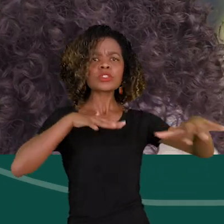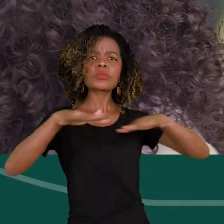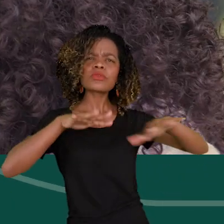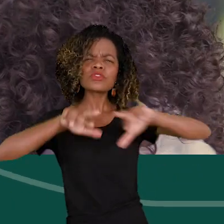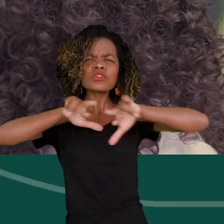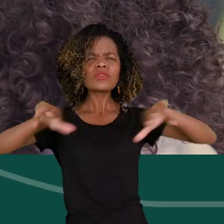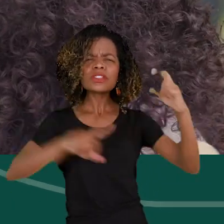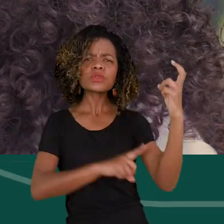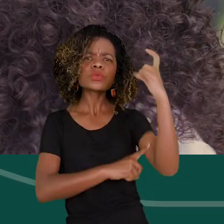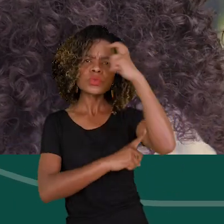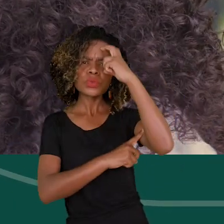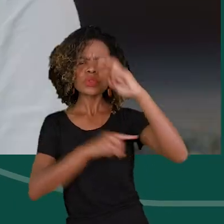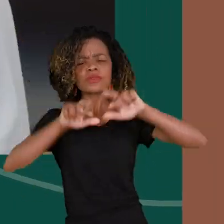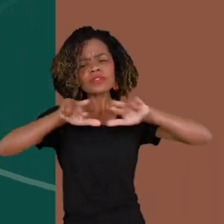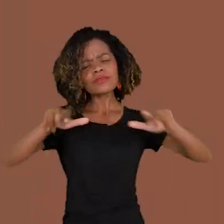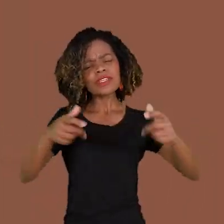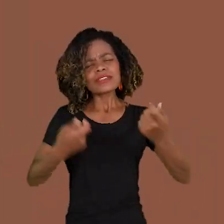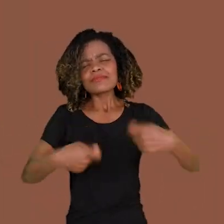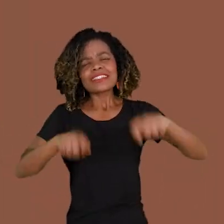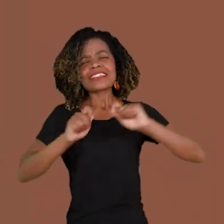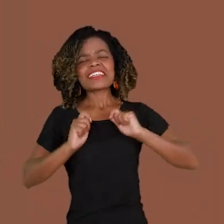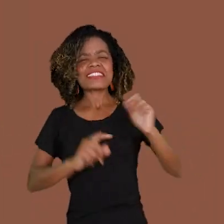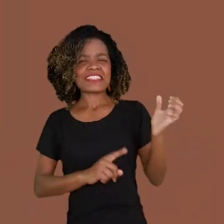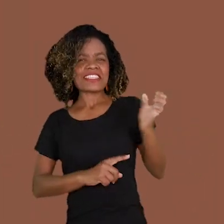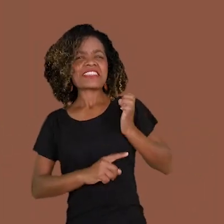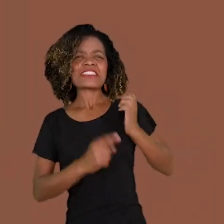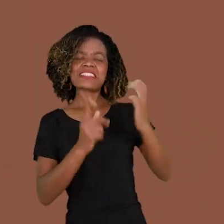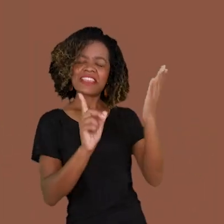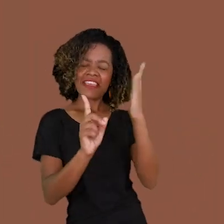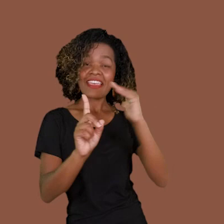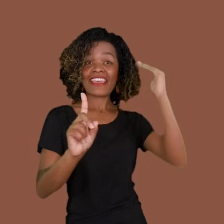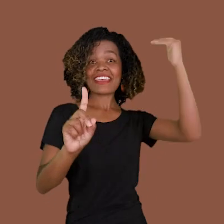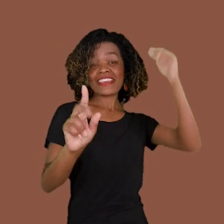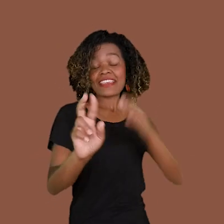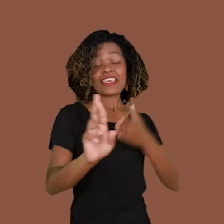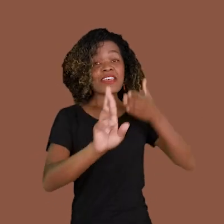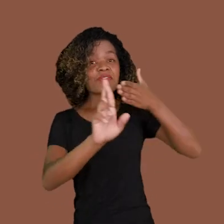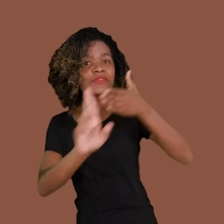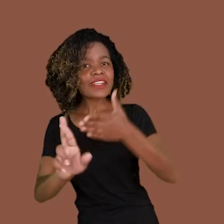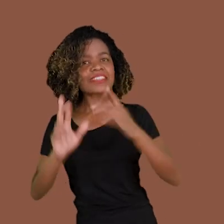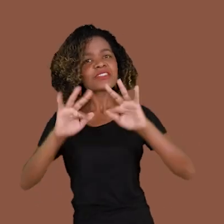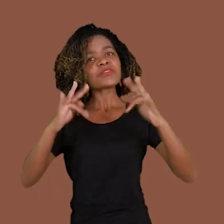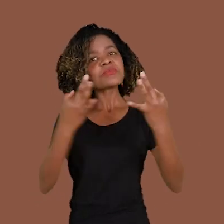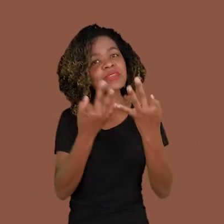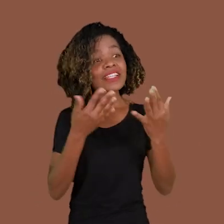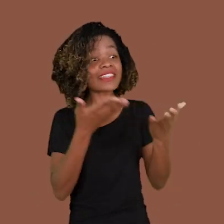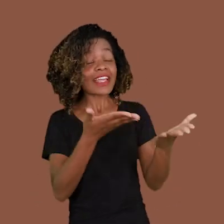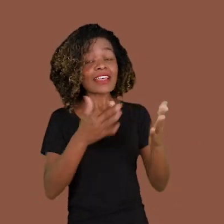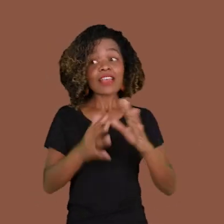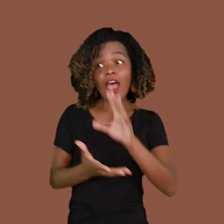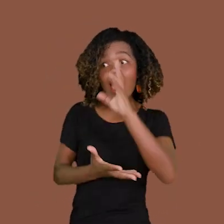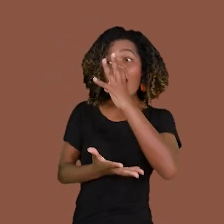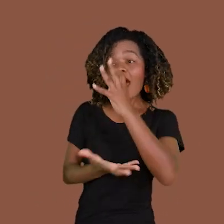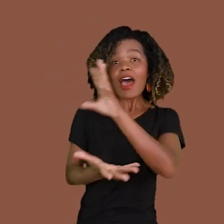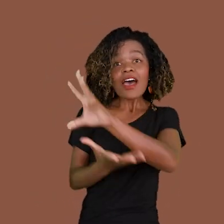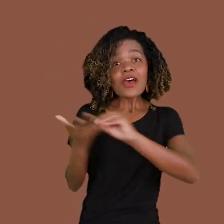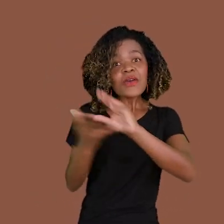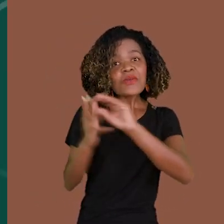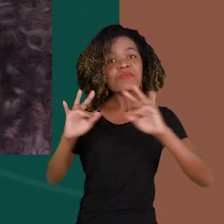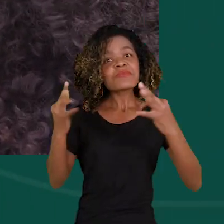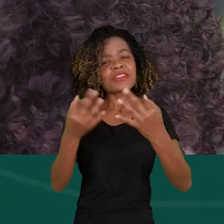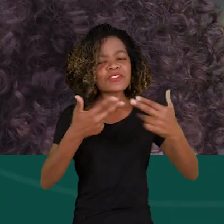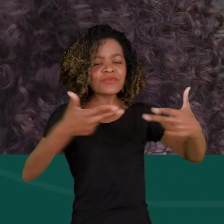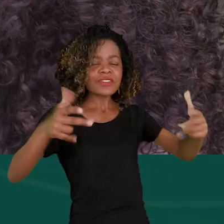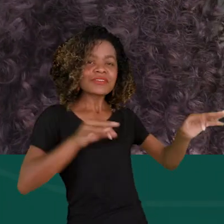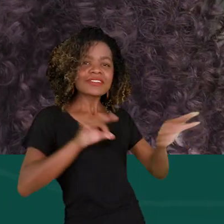Porque ser diverso é ser rico. Eu sou referência para as meninas da minha família em relação à liberdade pública e em relação a um processo de treino.